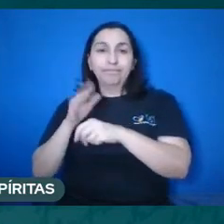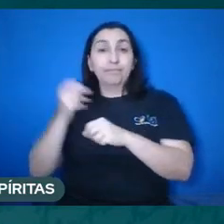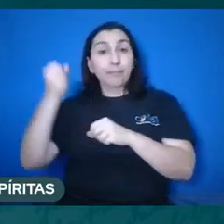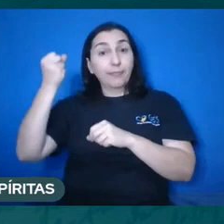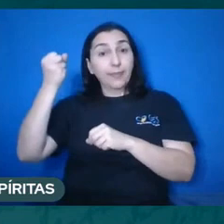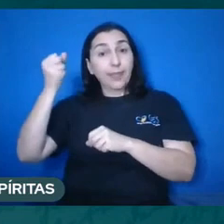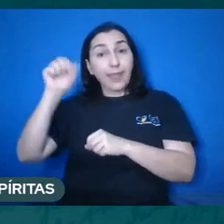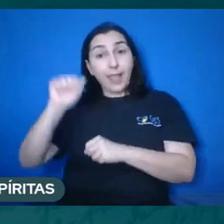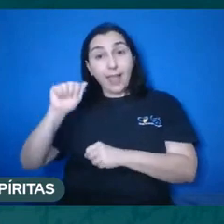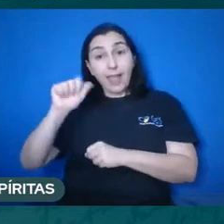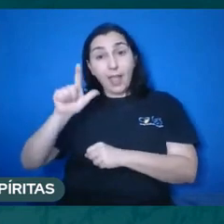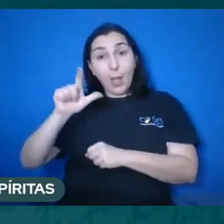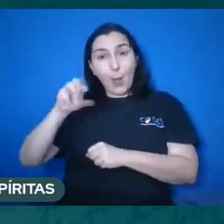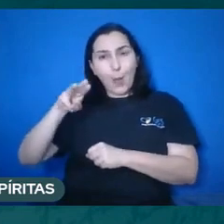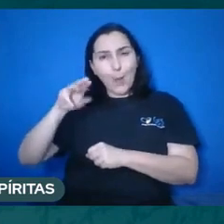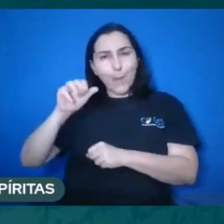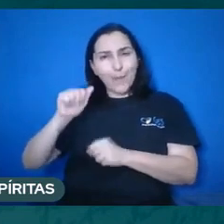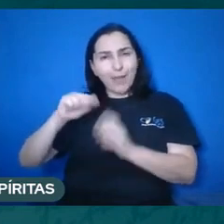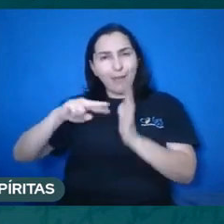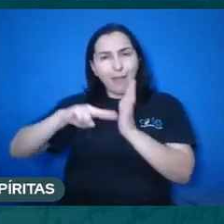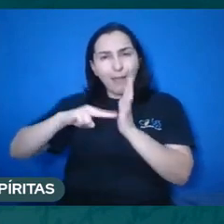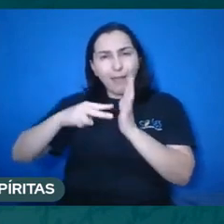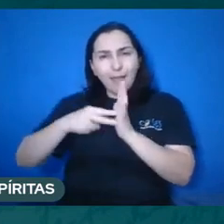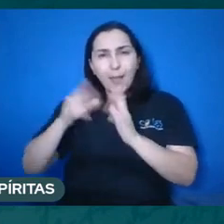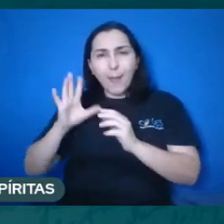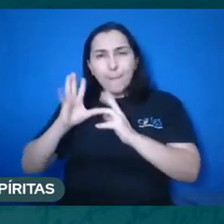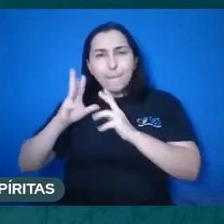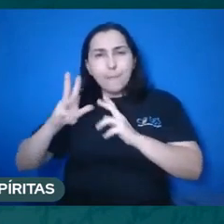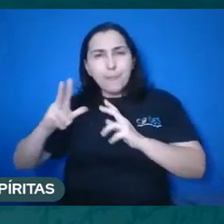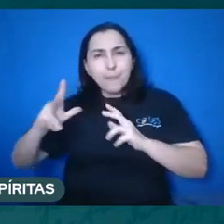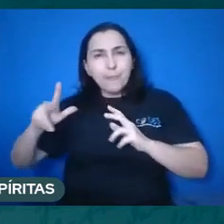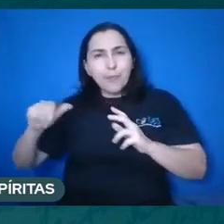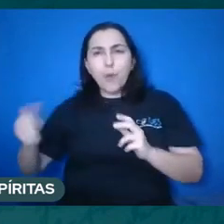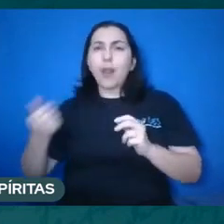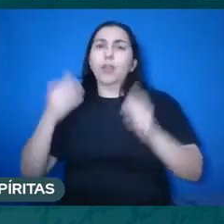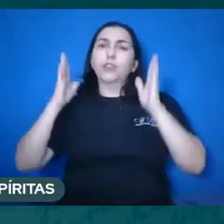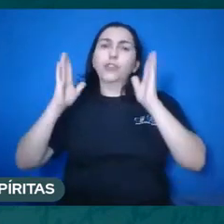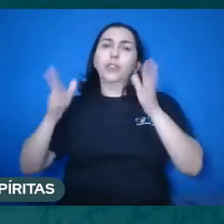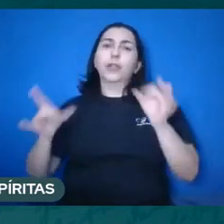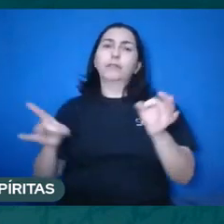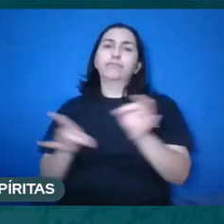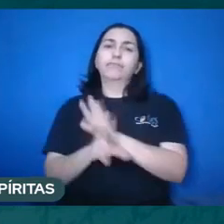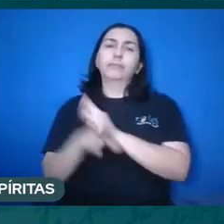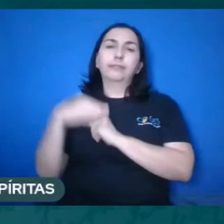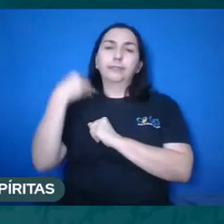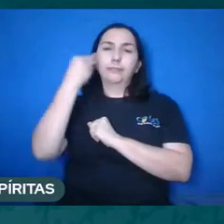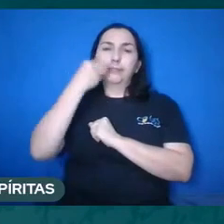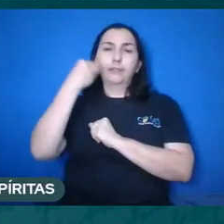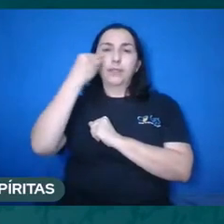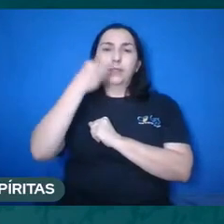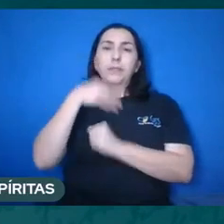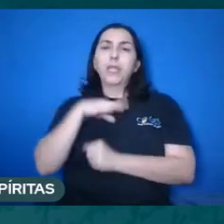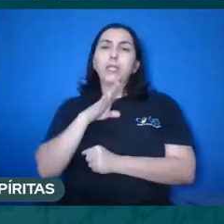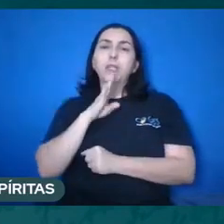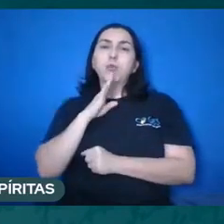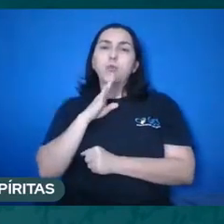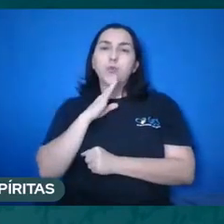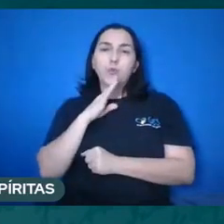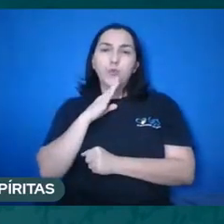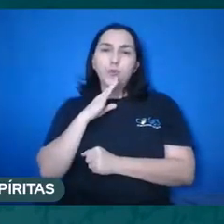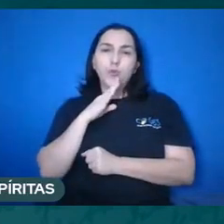pura é a alma que conhecia as coisas, a alma conhecedora, que seria depois das